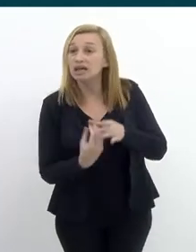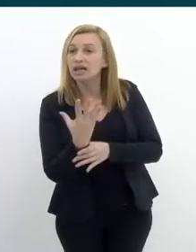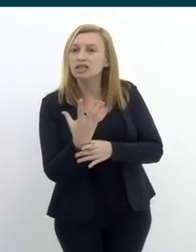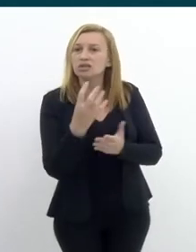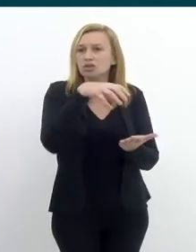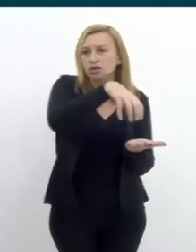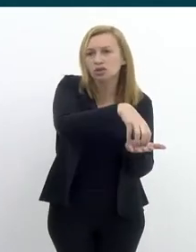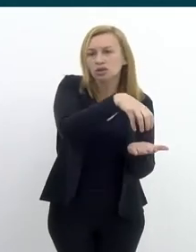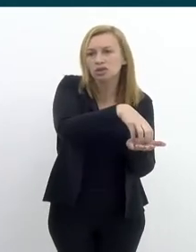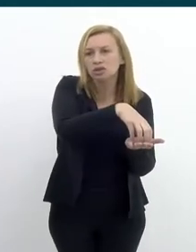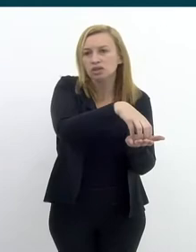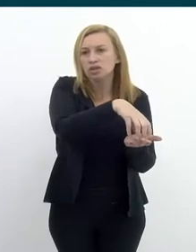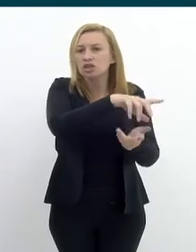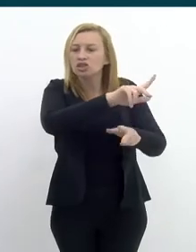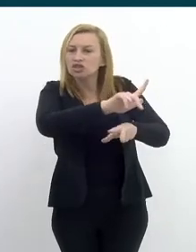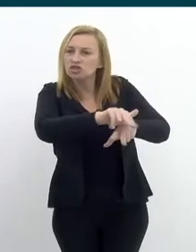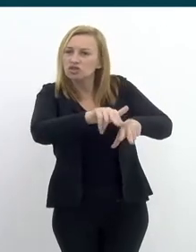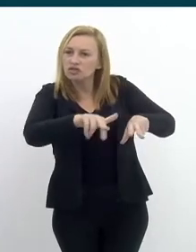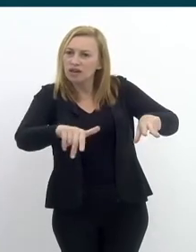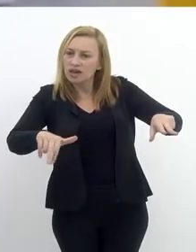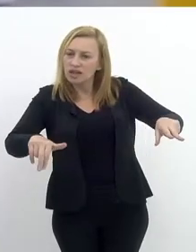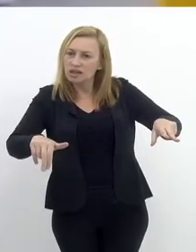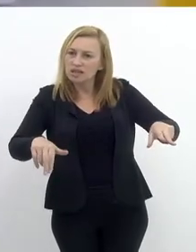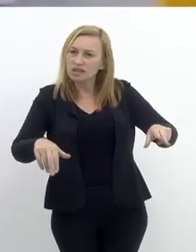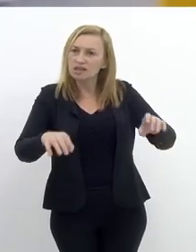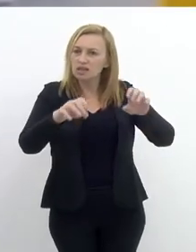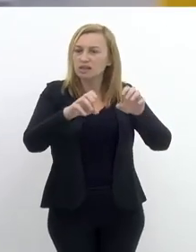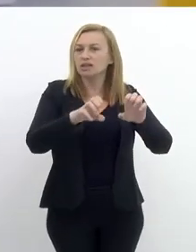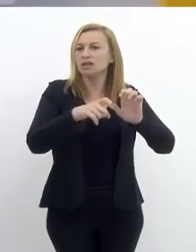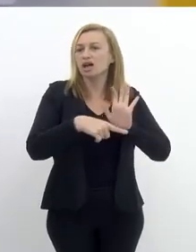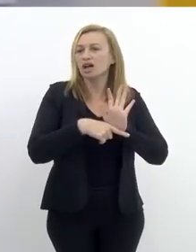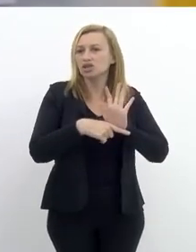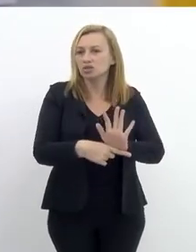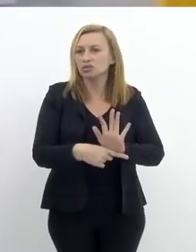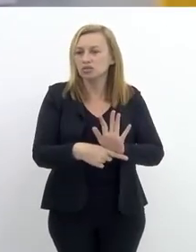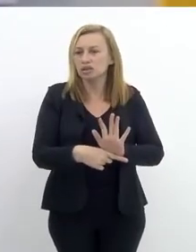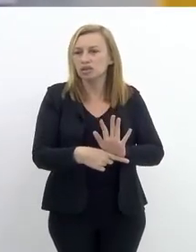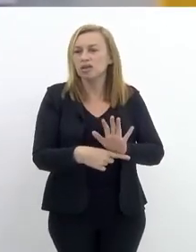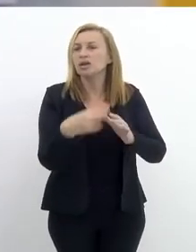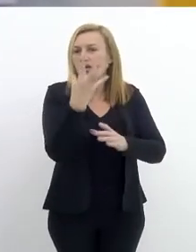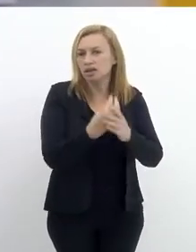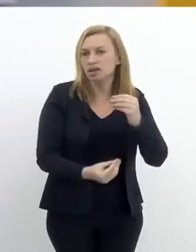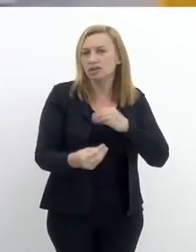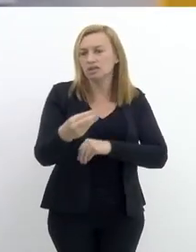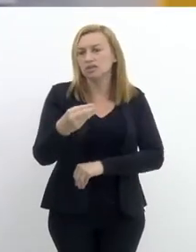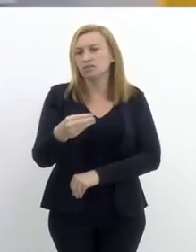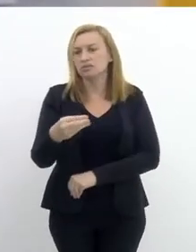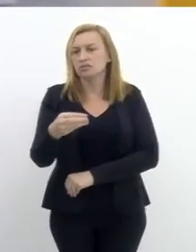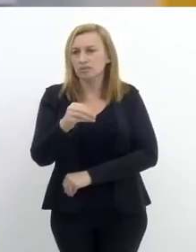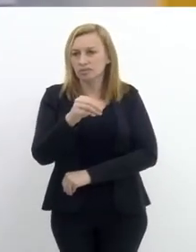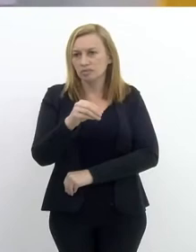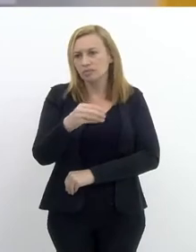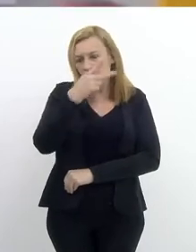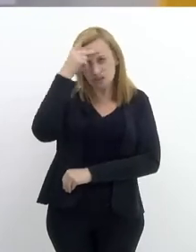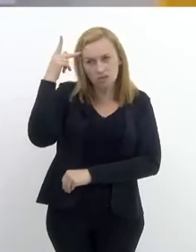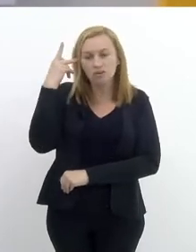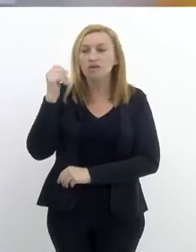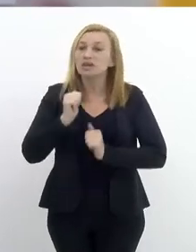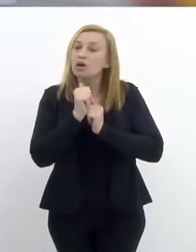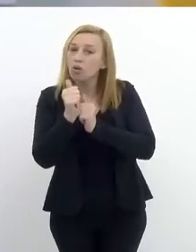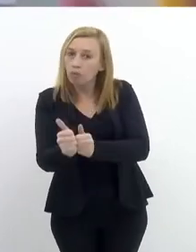criação de serviços multidisciplinares com enfoque diferencial para as famílias desaparecidas, de pessoas desaparecidas, para